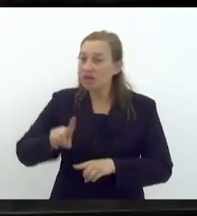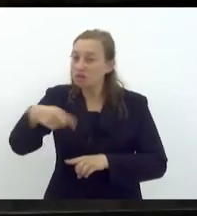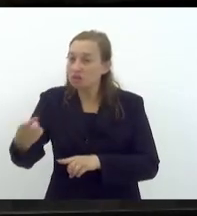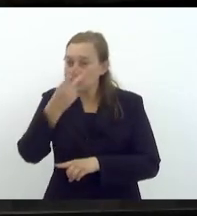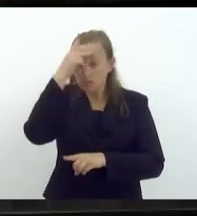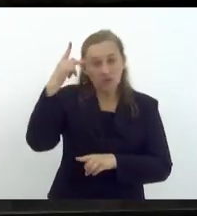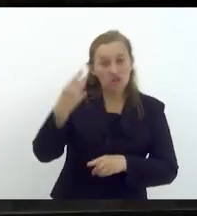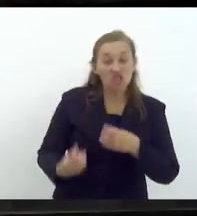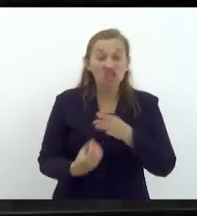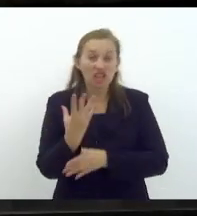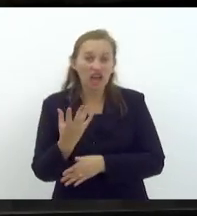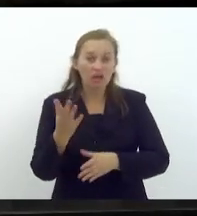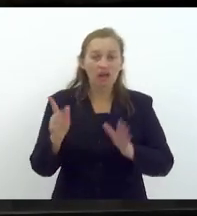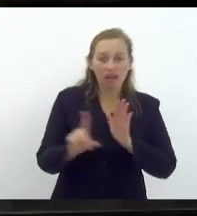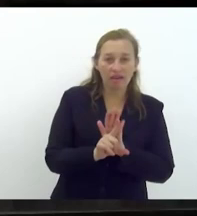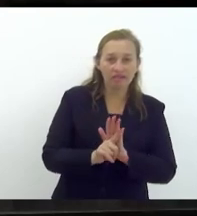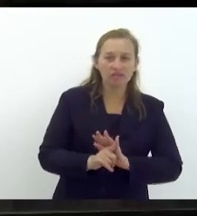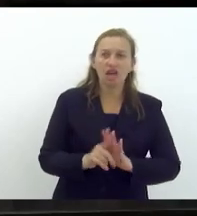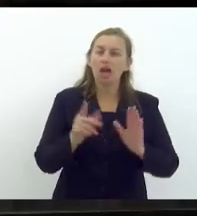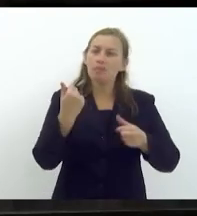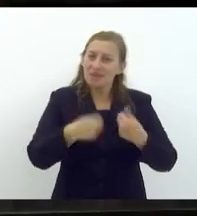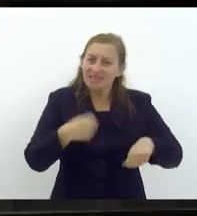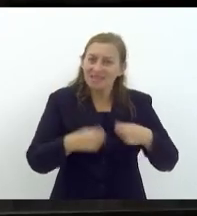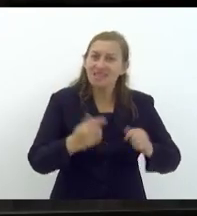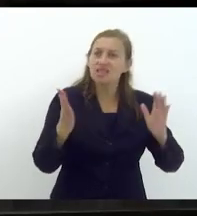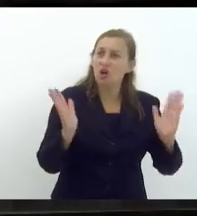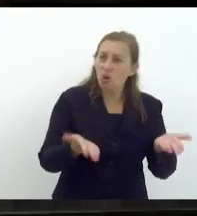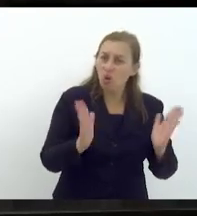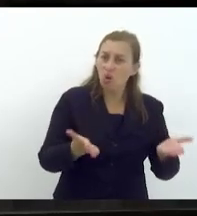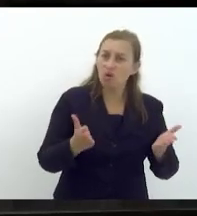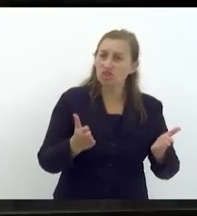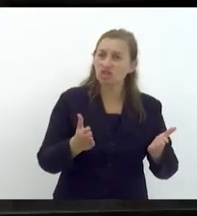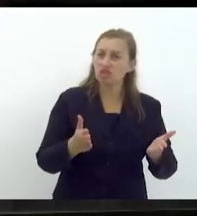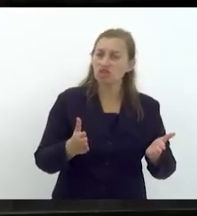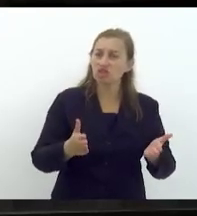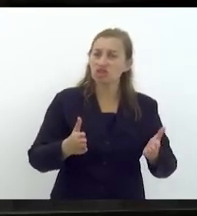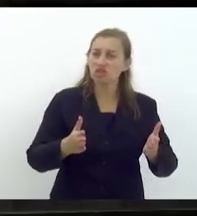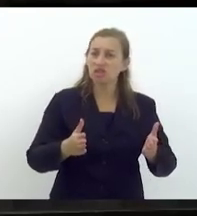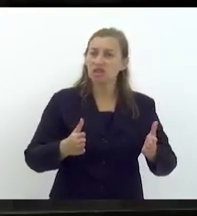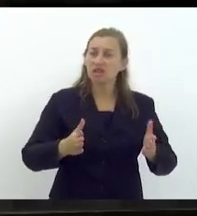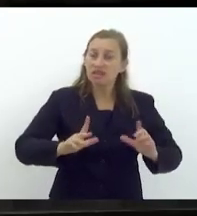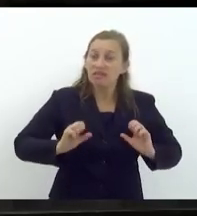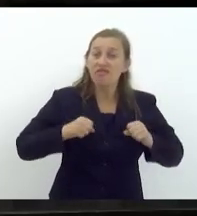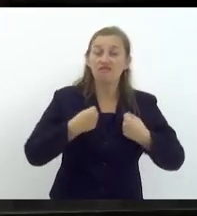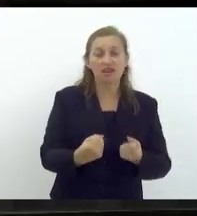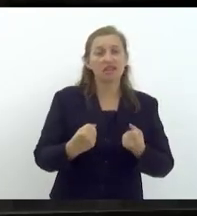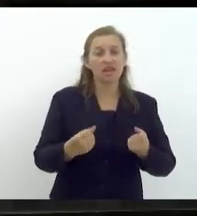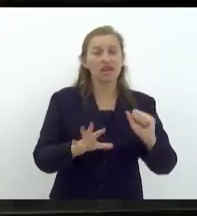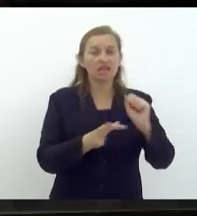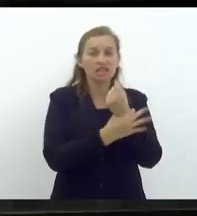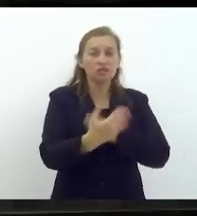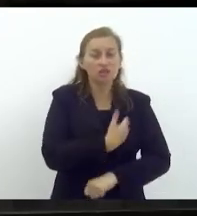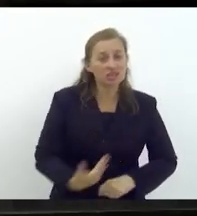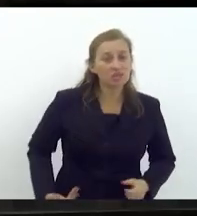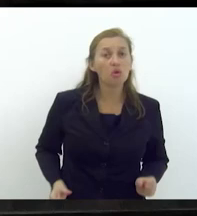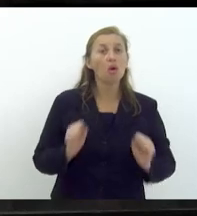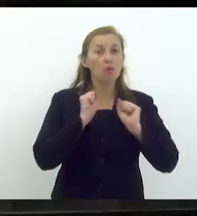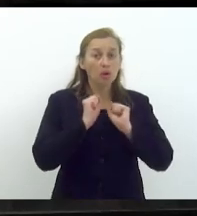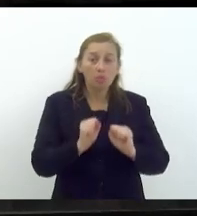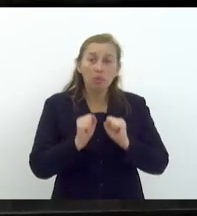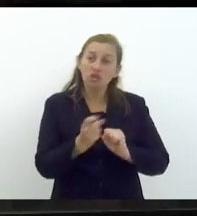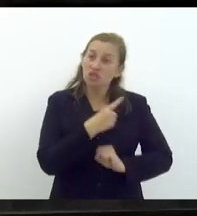Então a gente precisa hoje levantar uma bandeira aqui pela segurança pública para que a gente possa dar